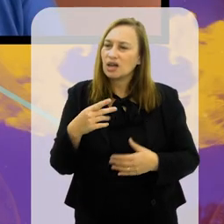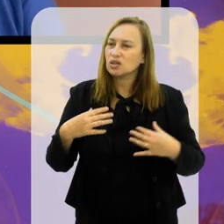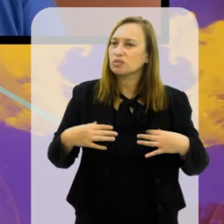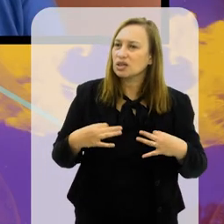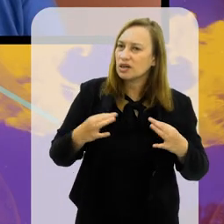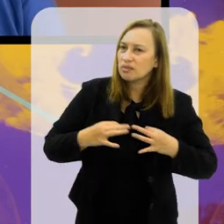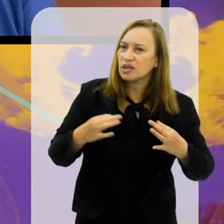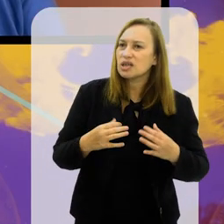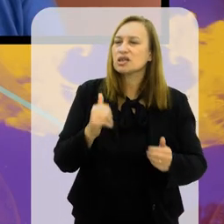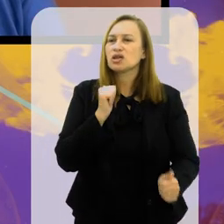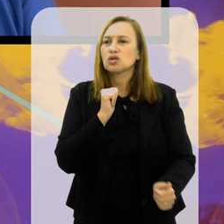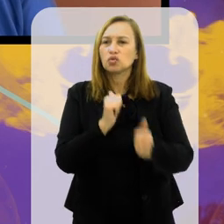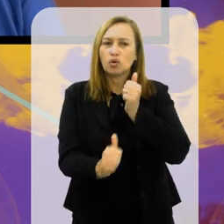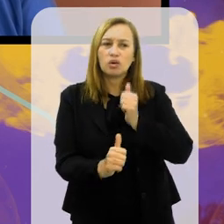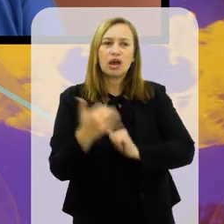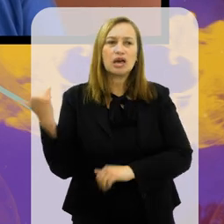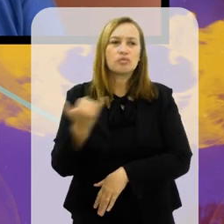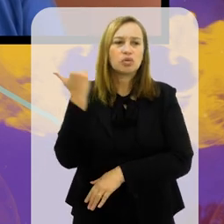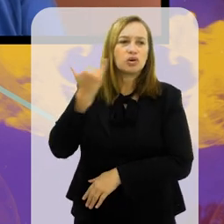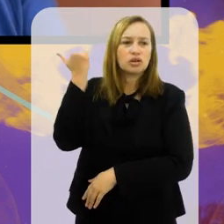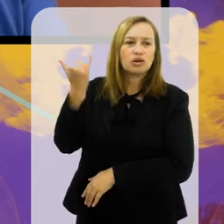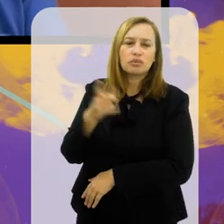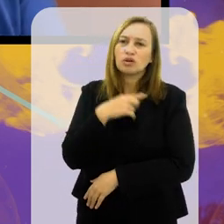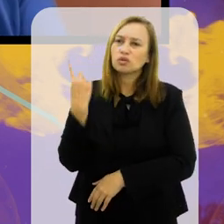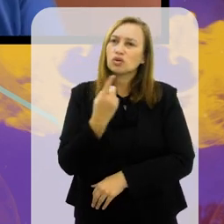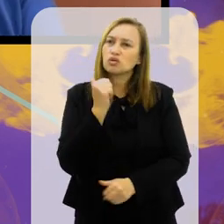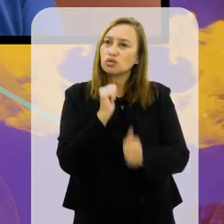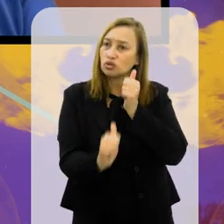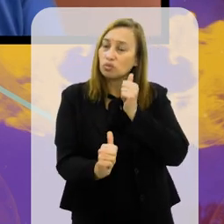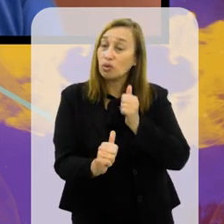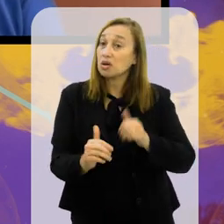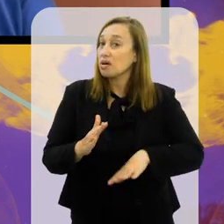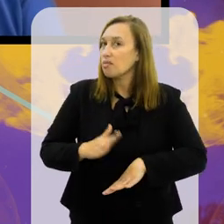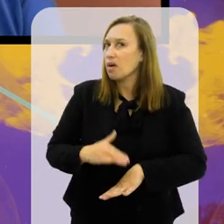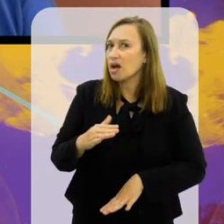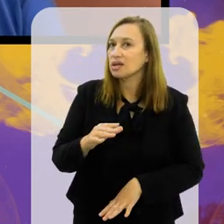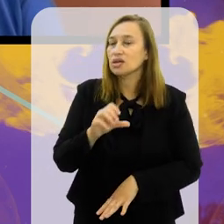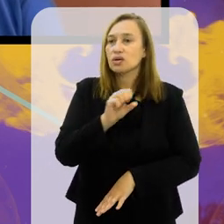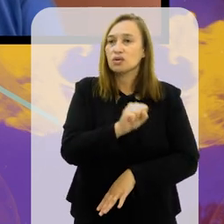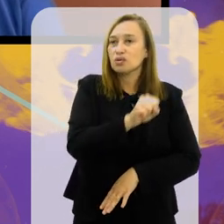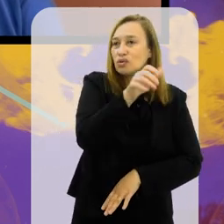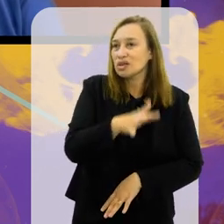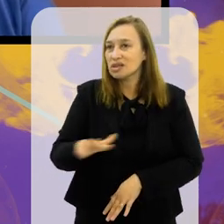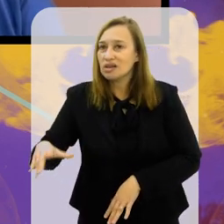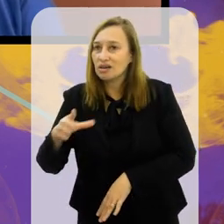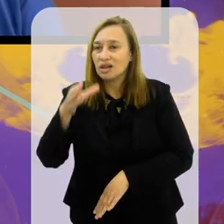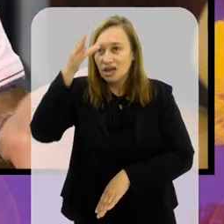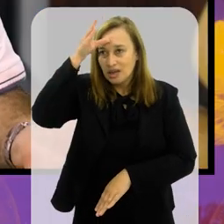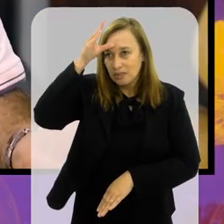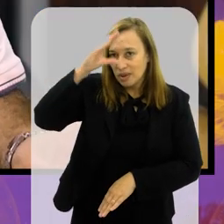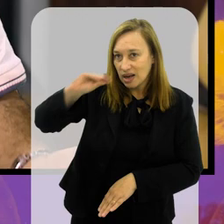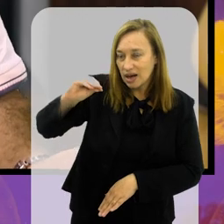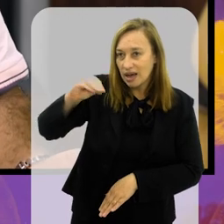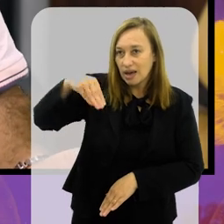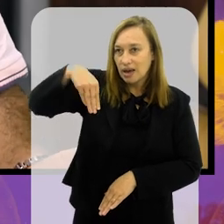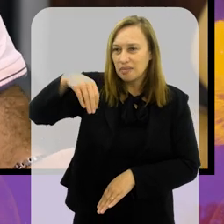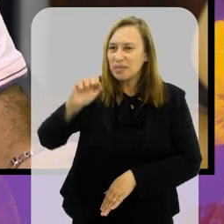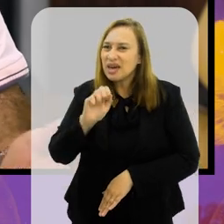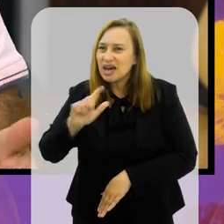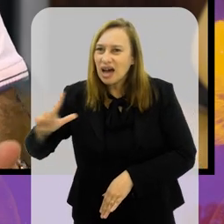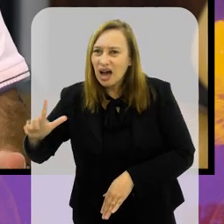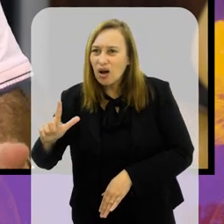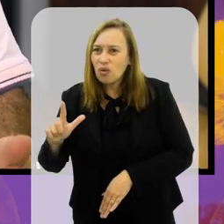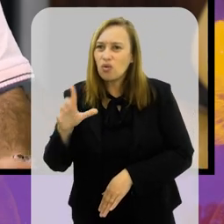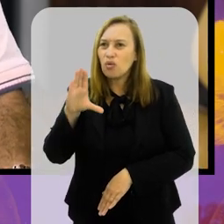A gente tem que falar desses clubes de camisa, de tradição, porque eles são extremamente importantes para o nosso futebol. E ainda mais o Santos de